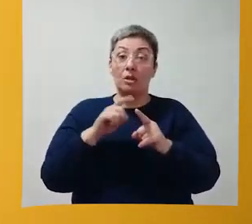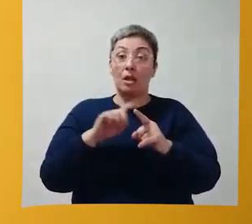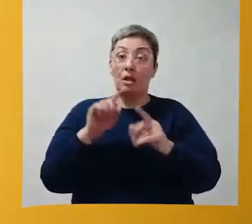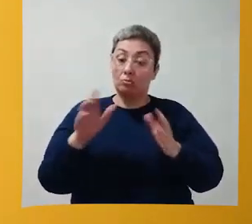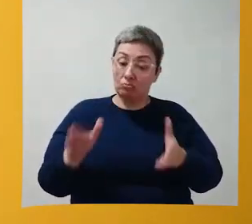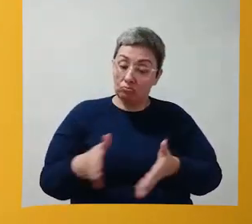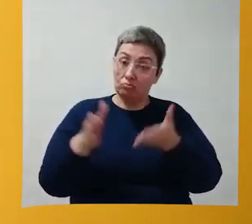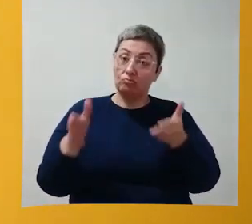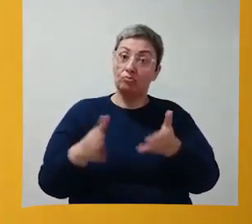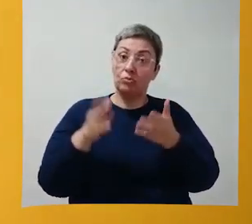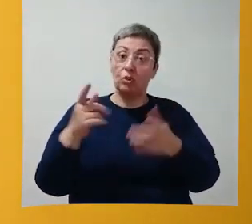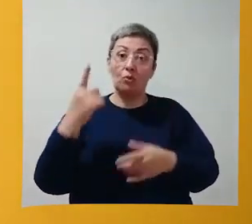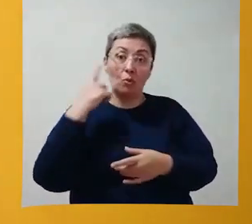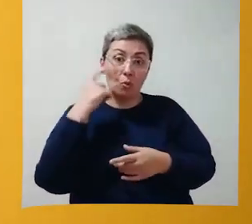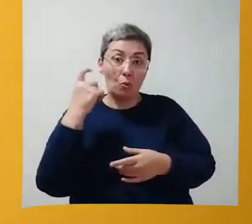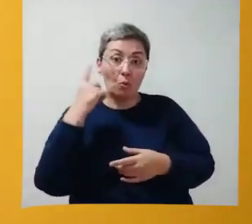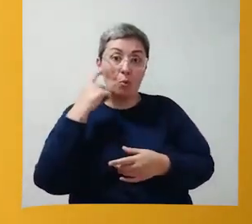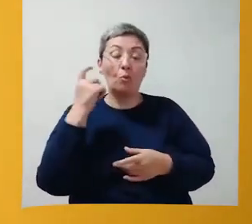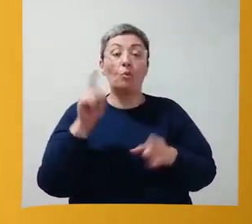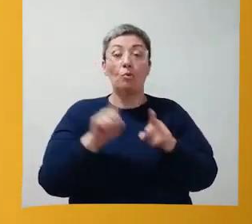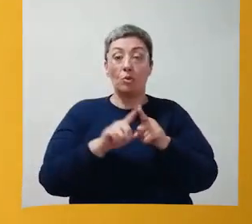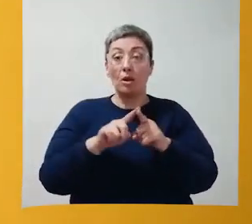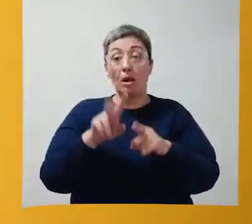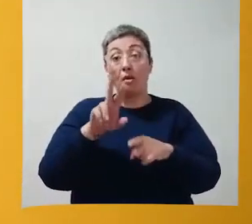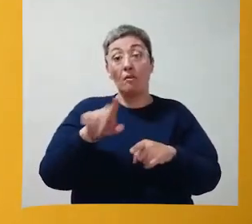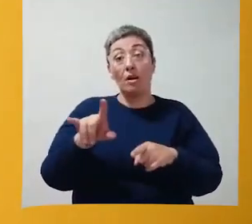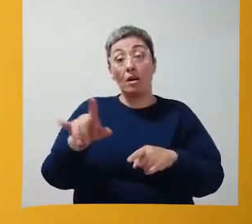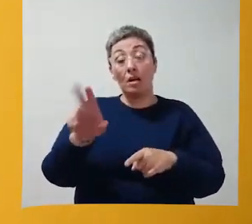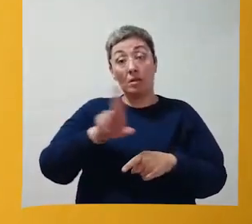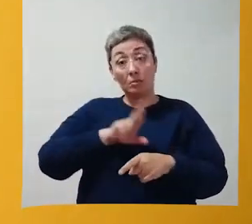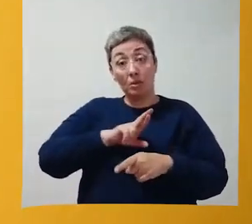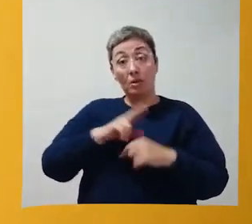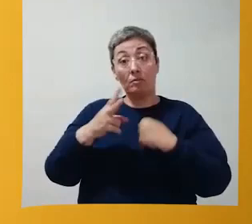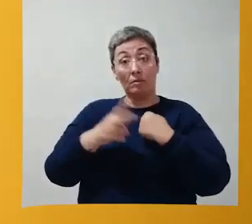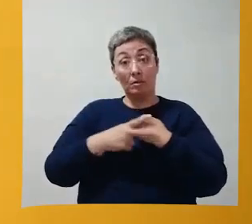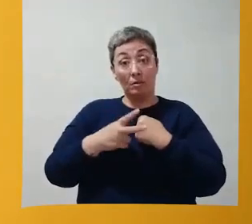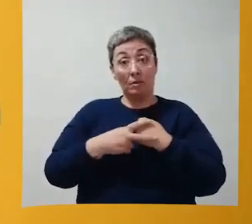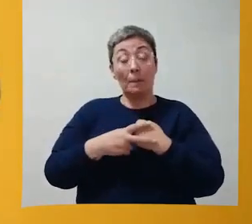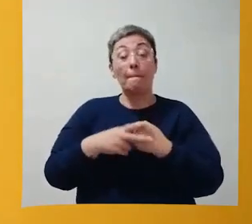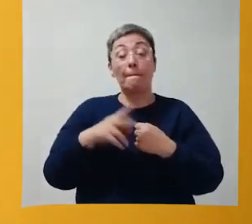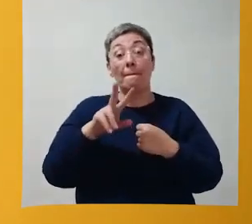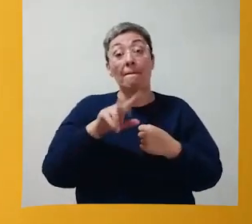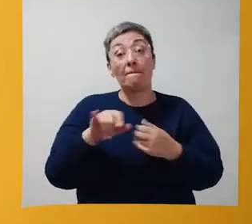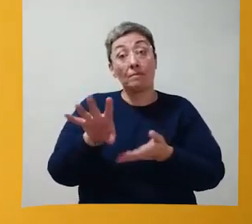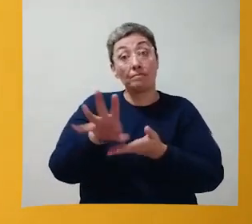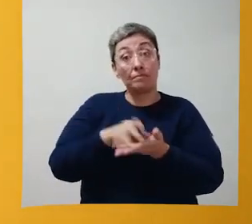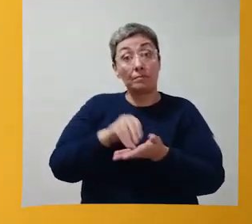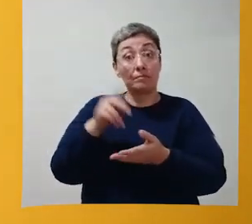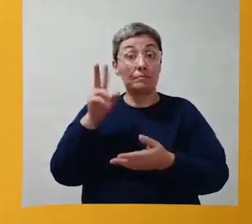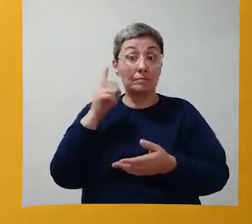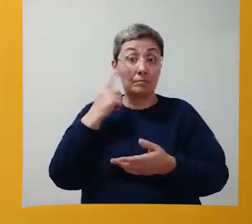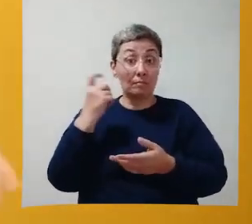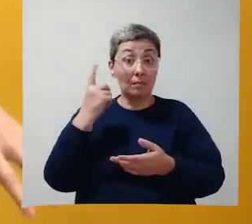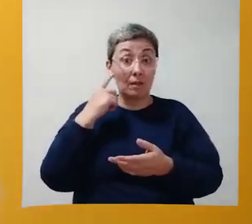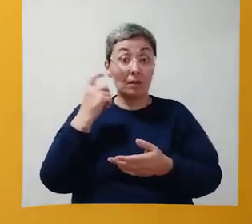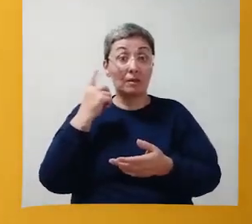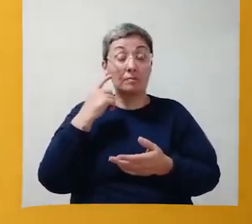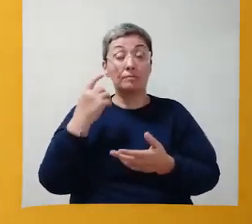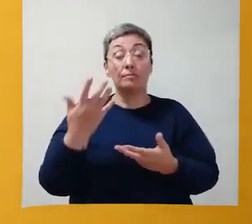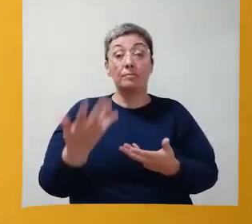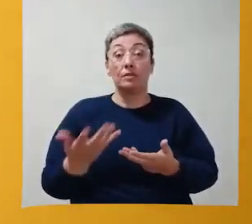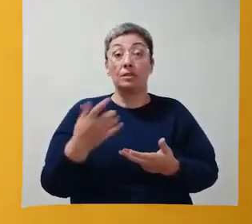um estímulo auditivo e ela vai ter uma resposta verbal, onde ela vai imitar um som, né?